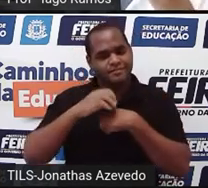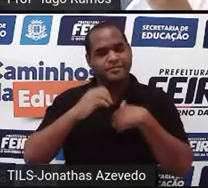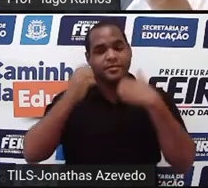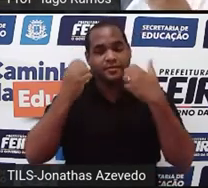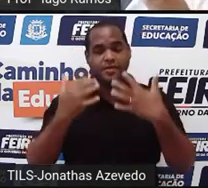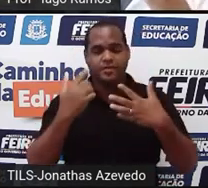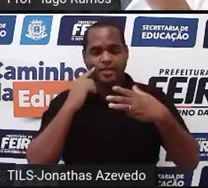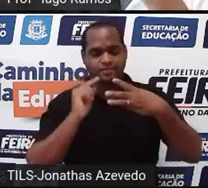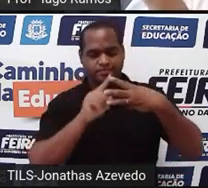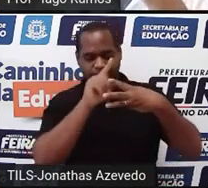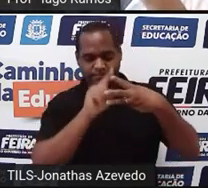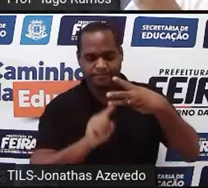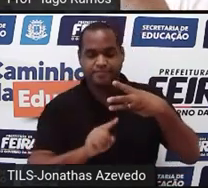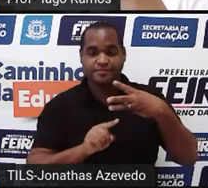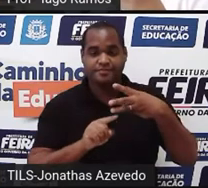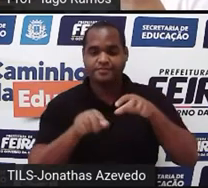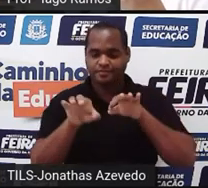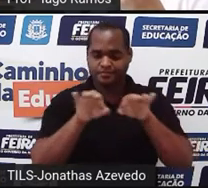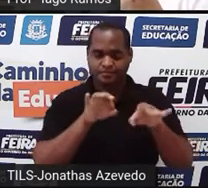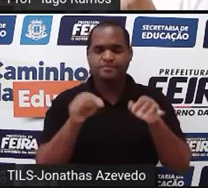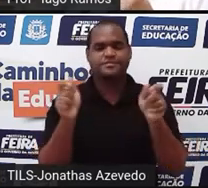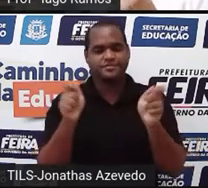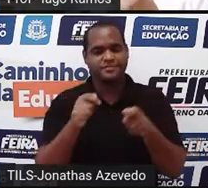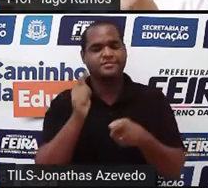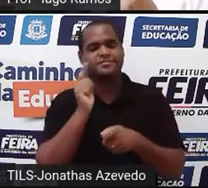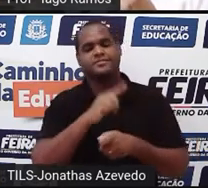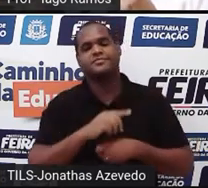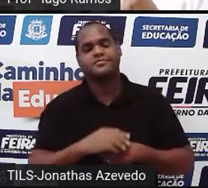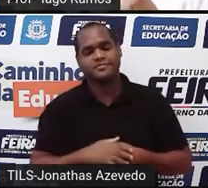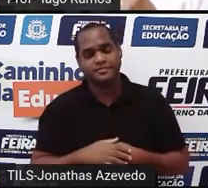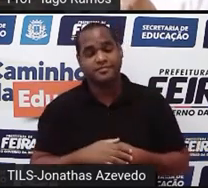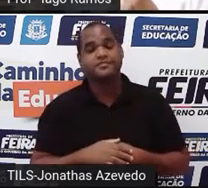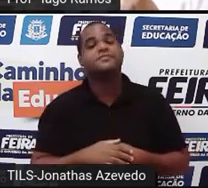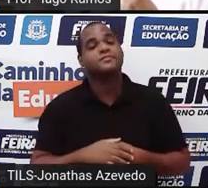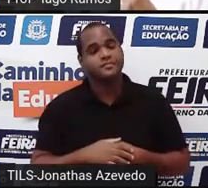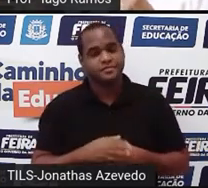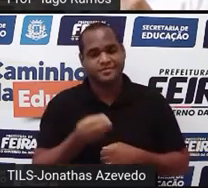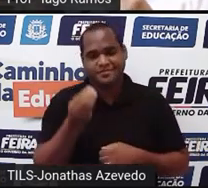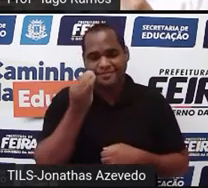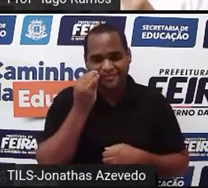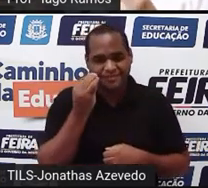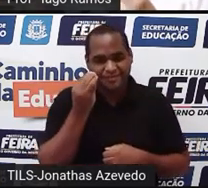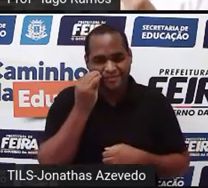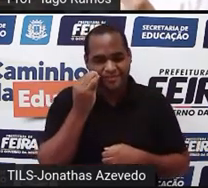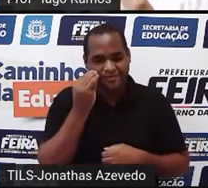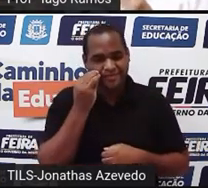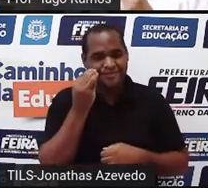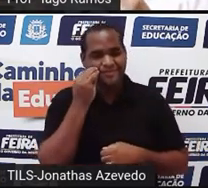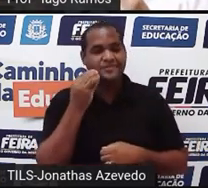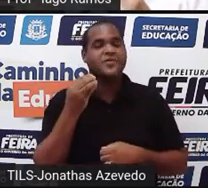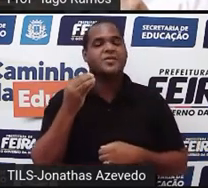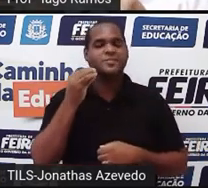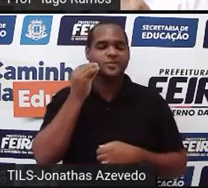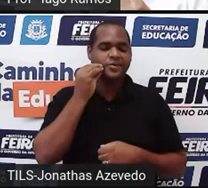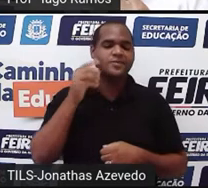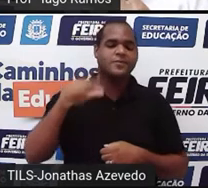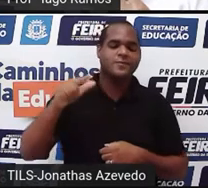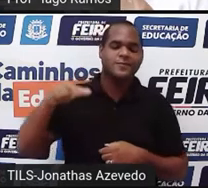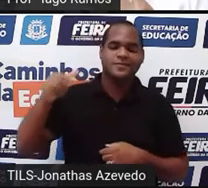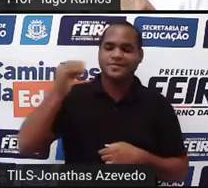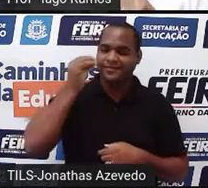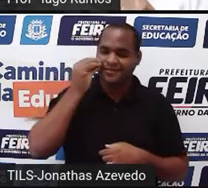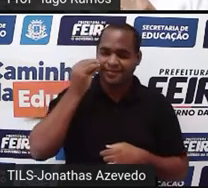três formas de resolver esses sistemas. Um é tentando, a gente chama de método das tentativas.